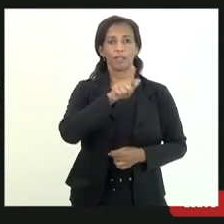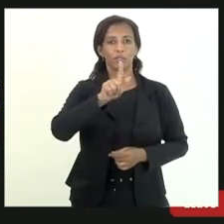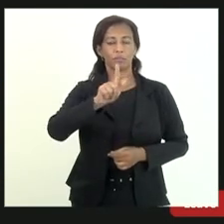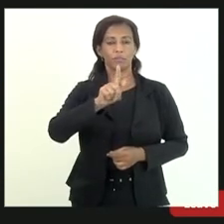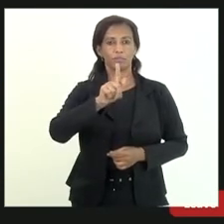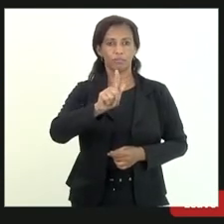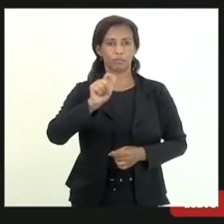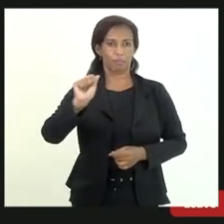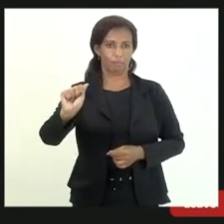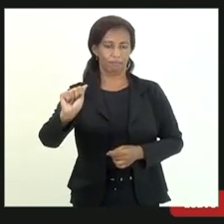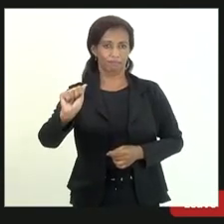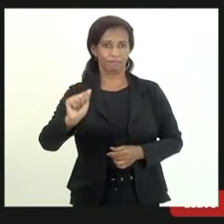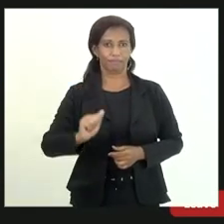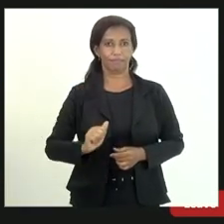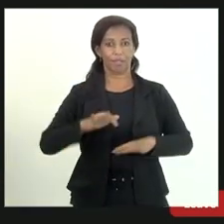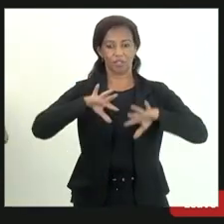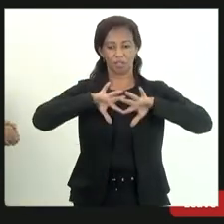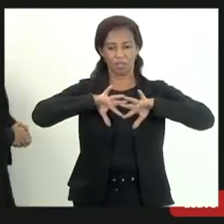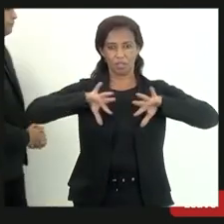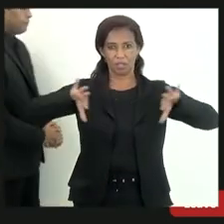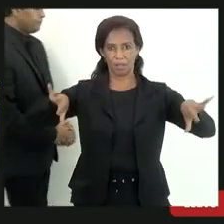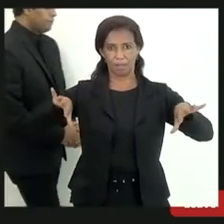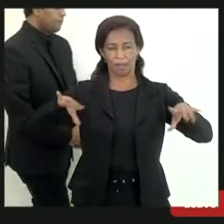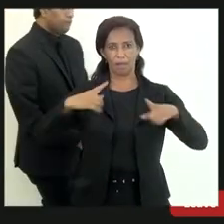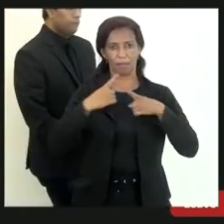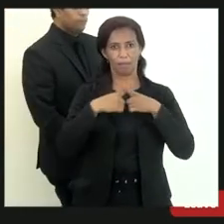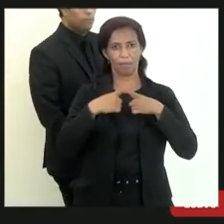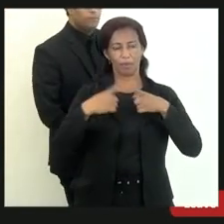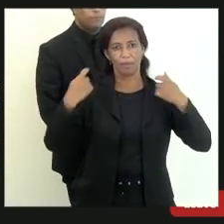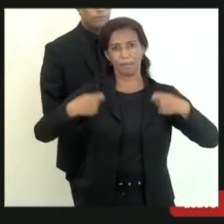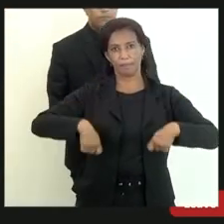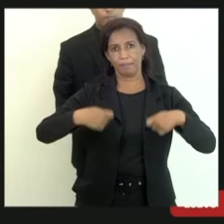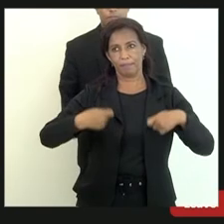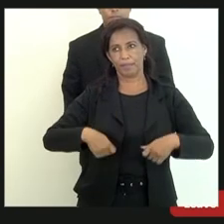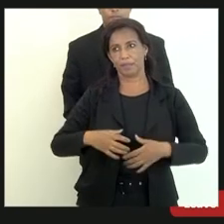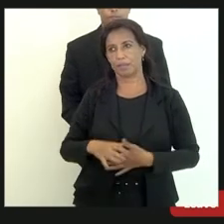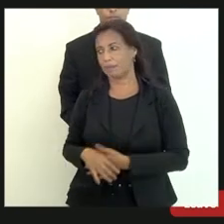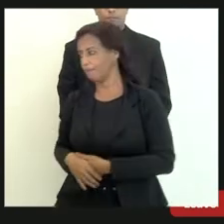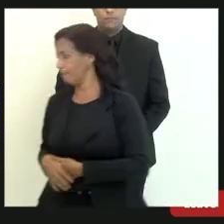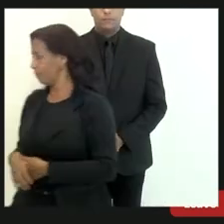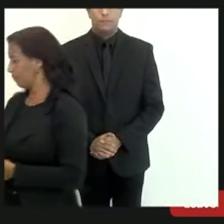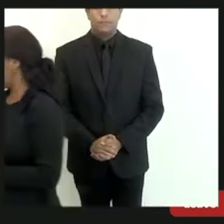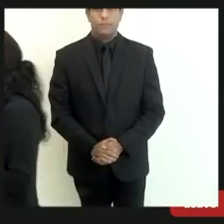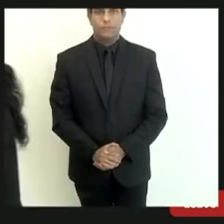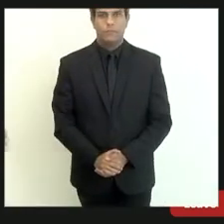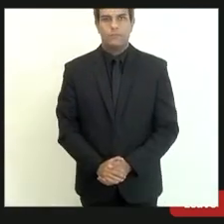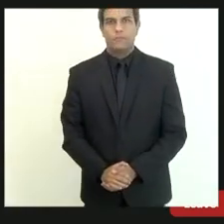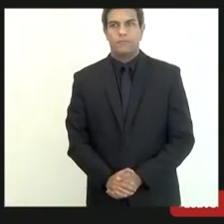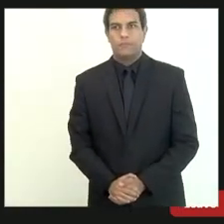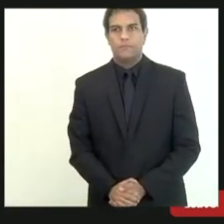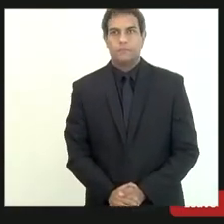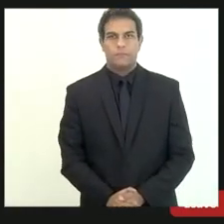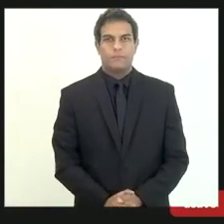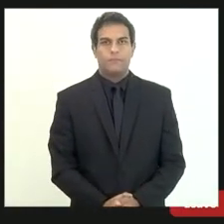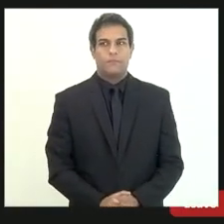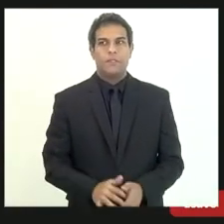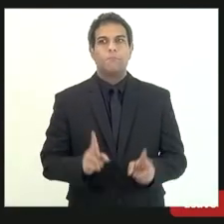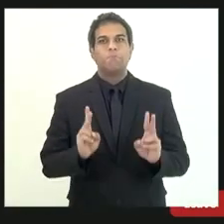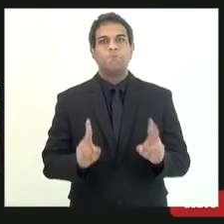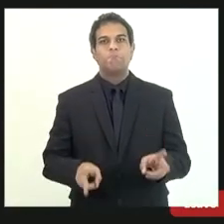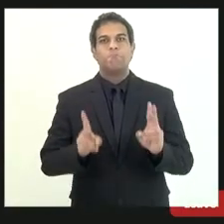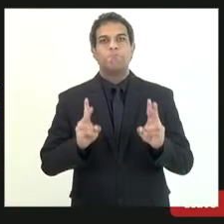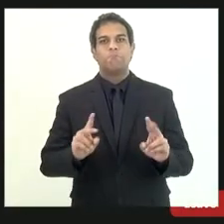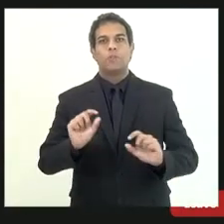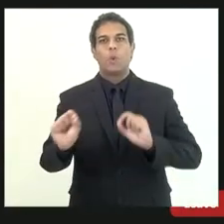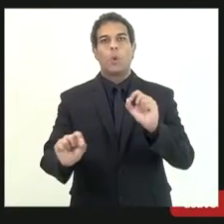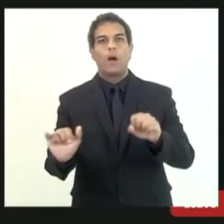Ativa a gente separa porque a gente precisa sempre estar aprimorando os